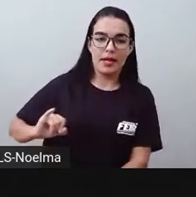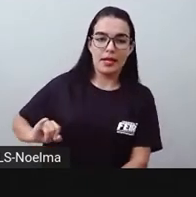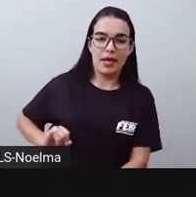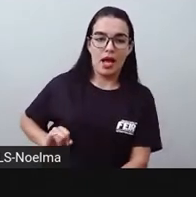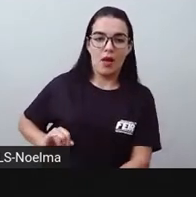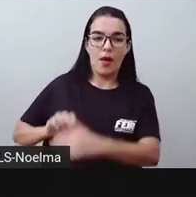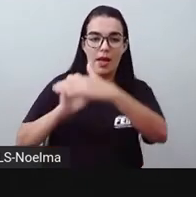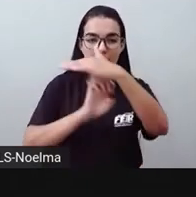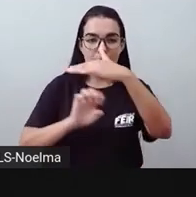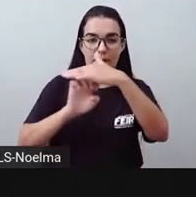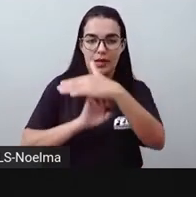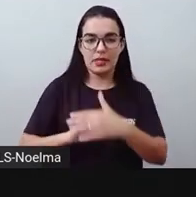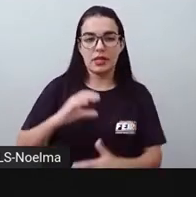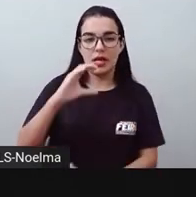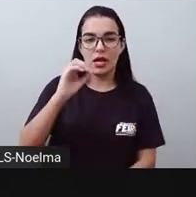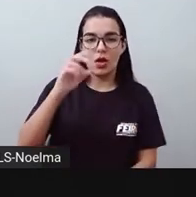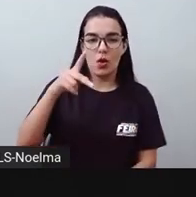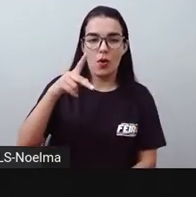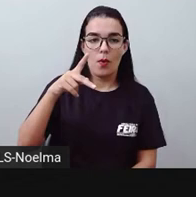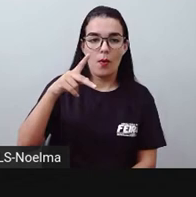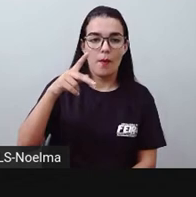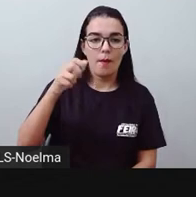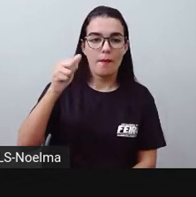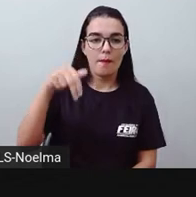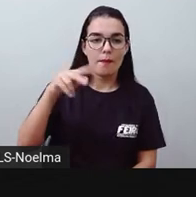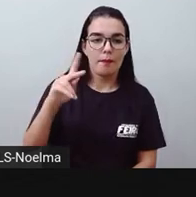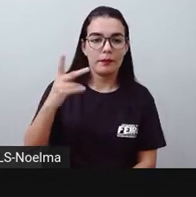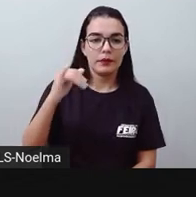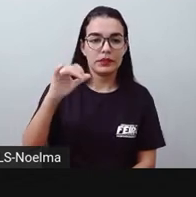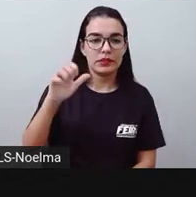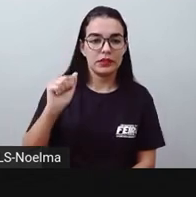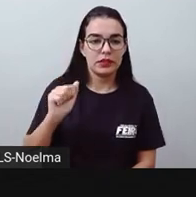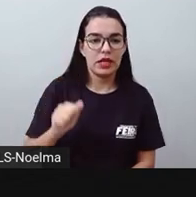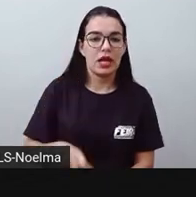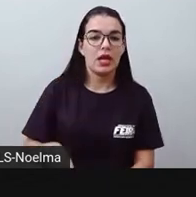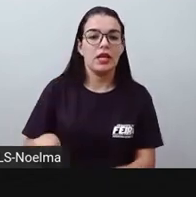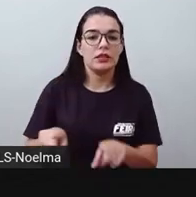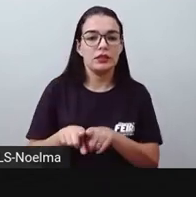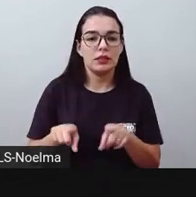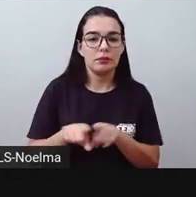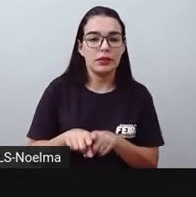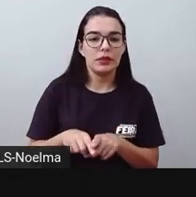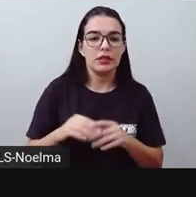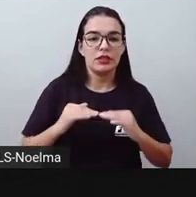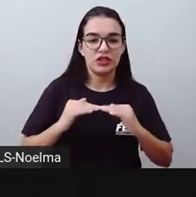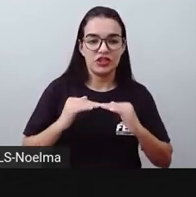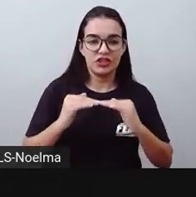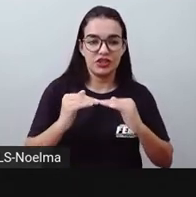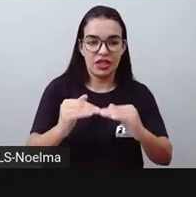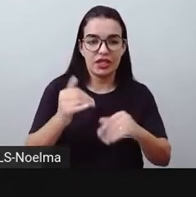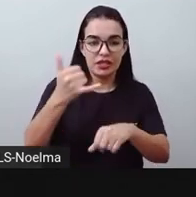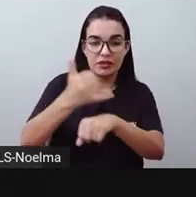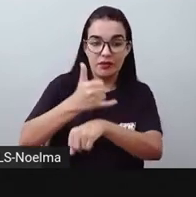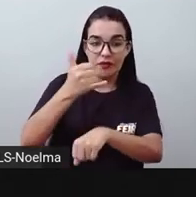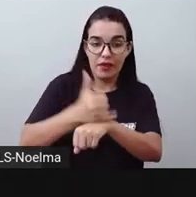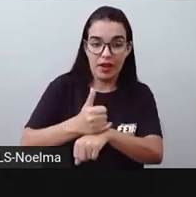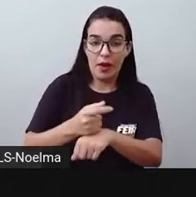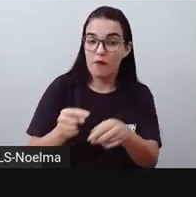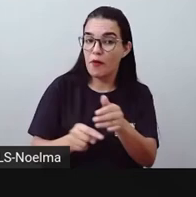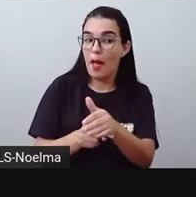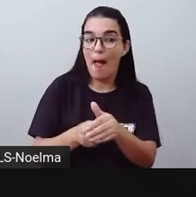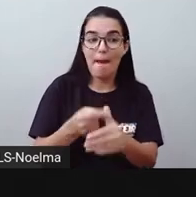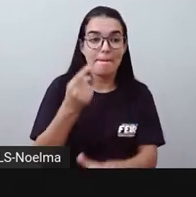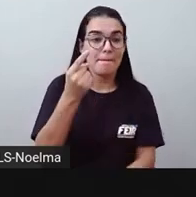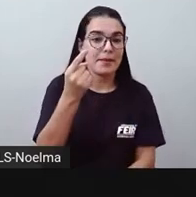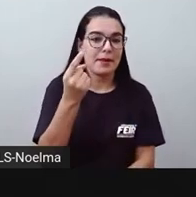estrada de ferro de Petrópolis, foi a primeira ferrovia a ser estabelecida no Brasil.